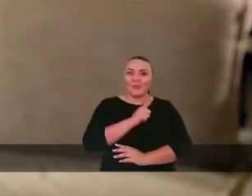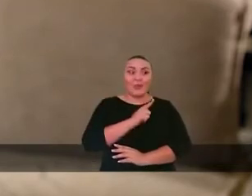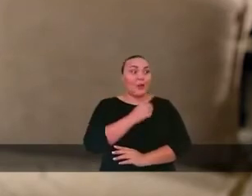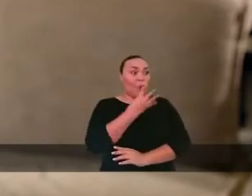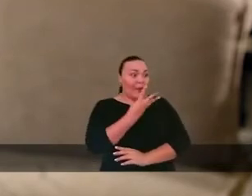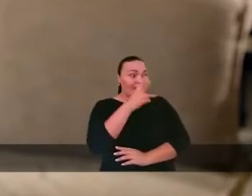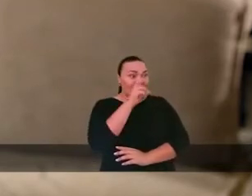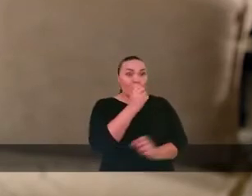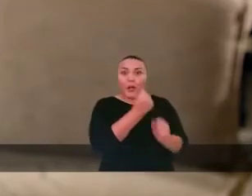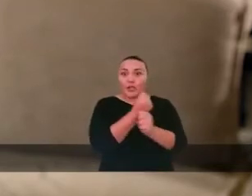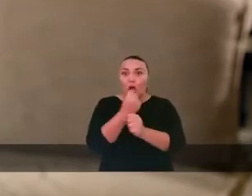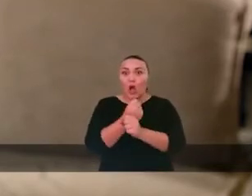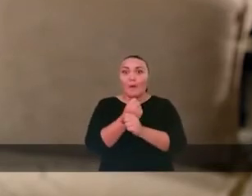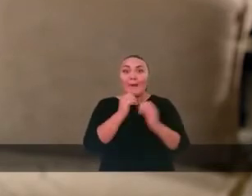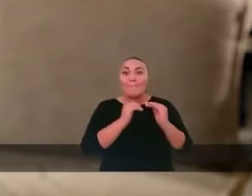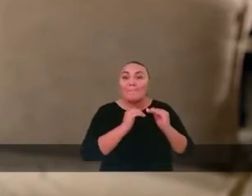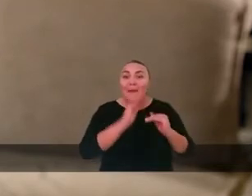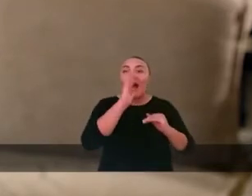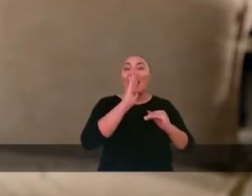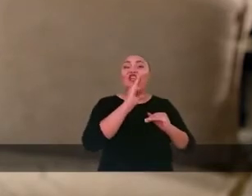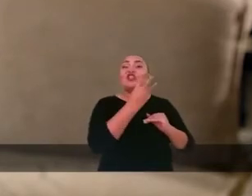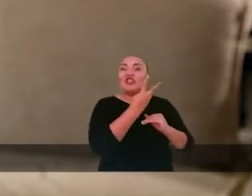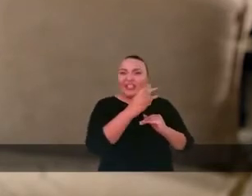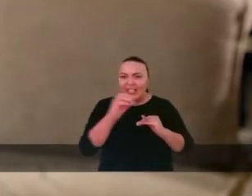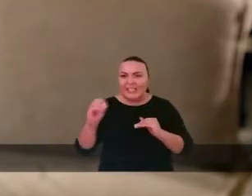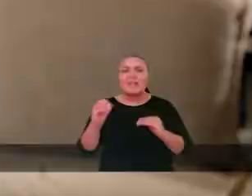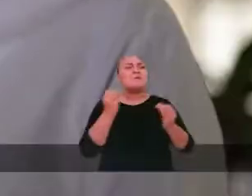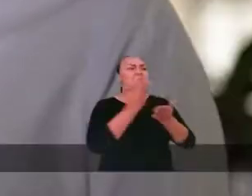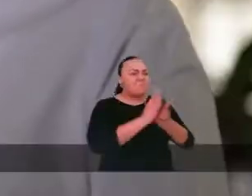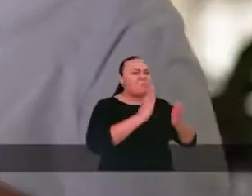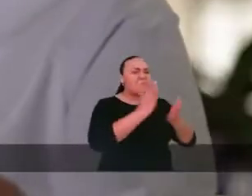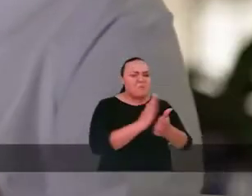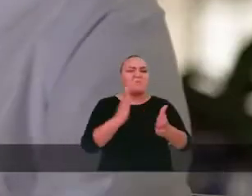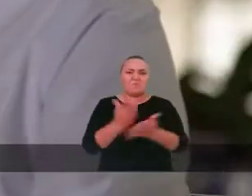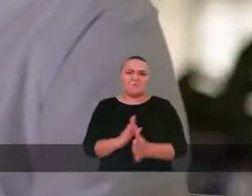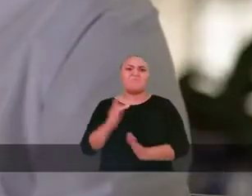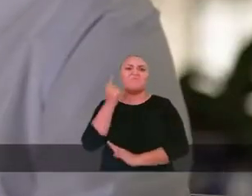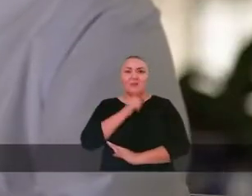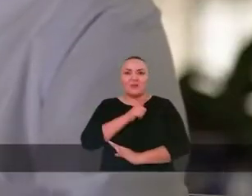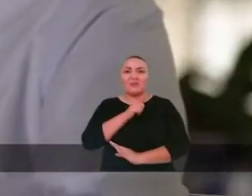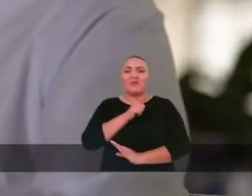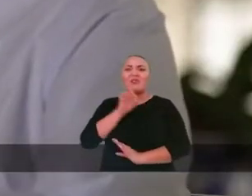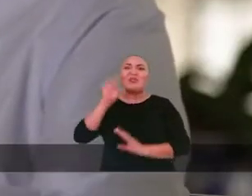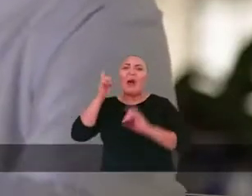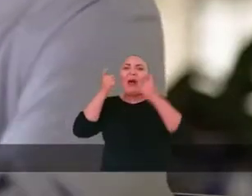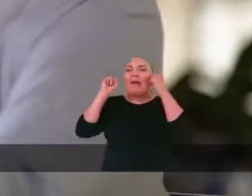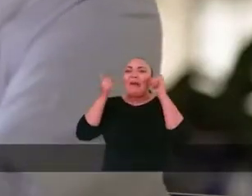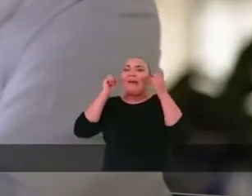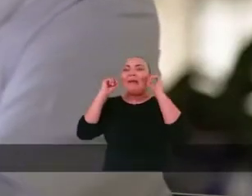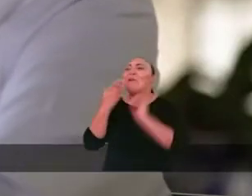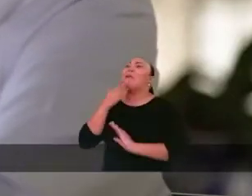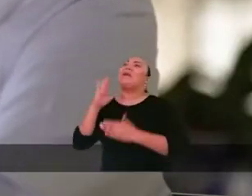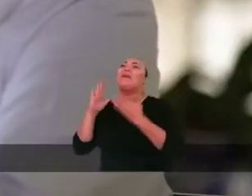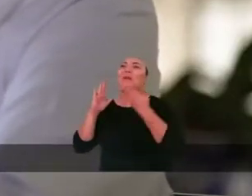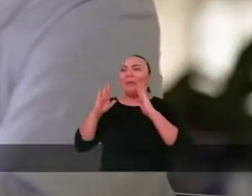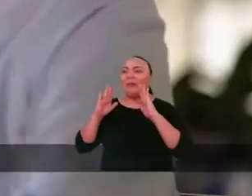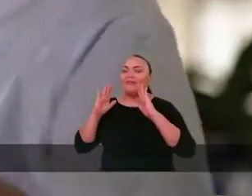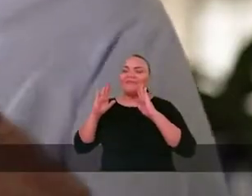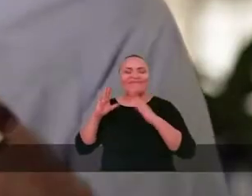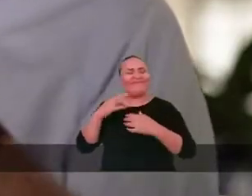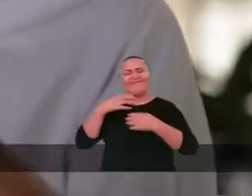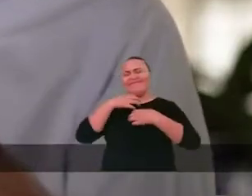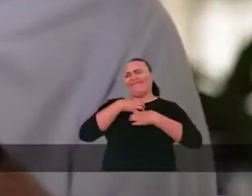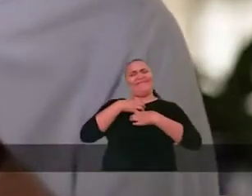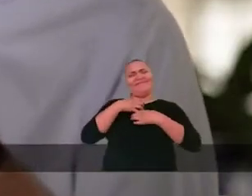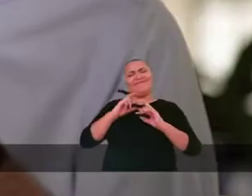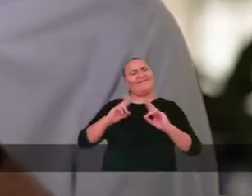450, mais de 300. Fazer reunião demagógica e prometer obra, isso não